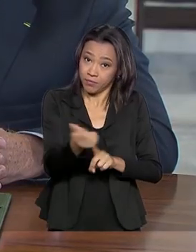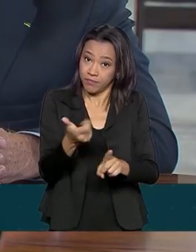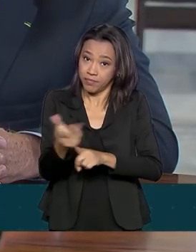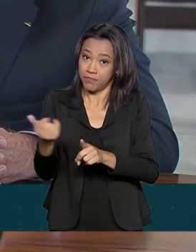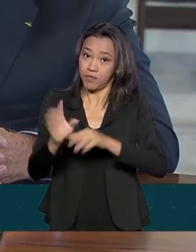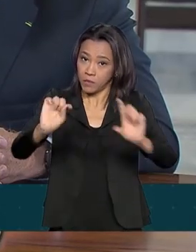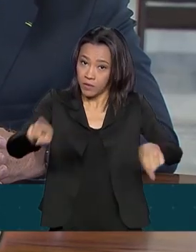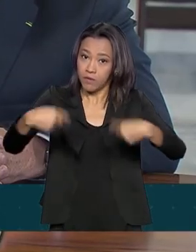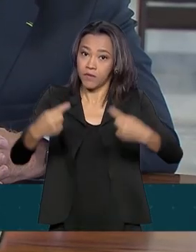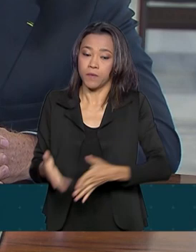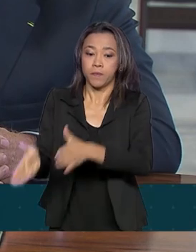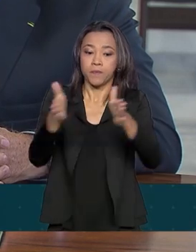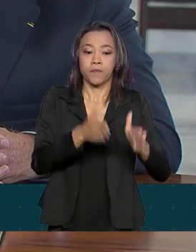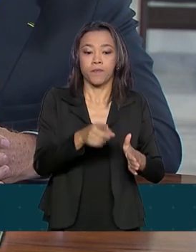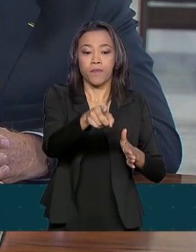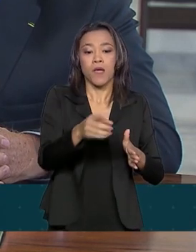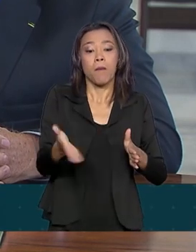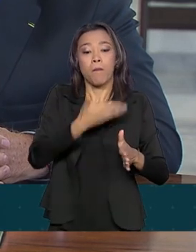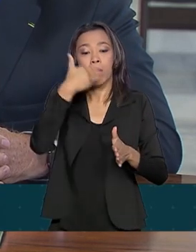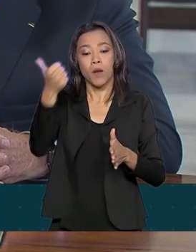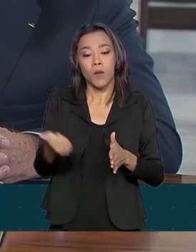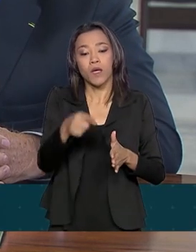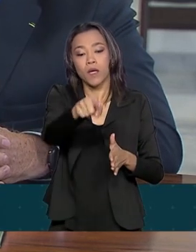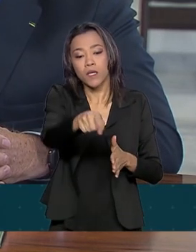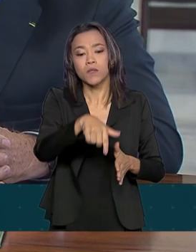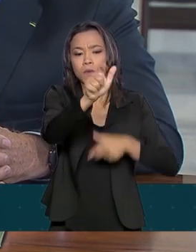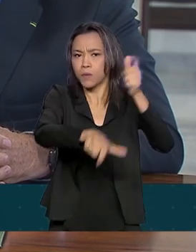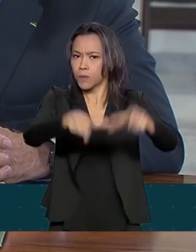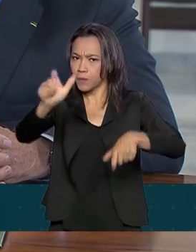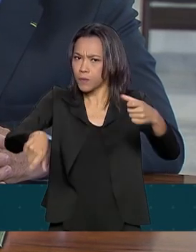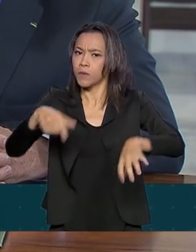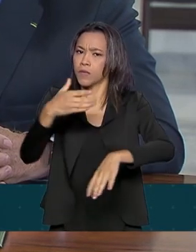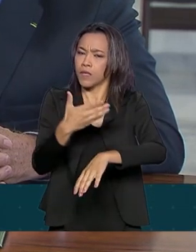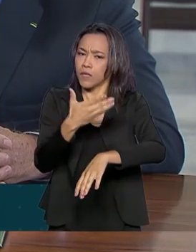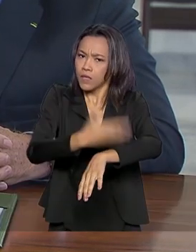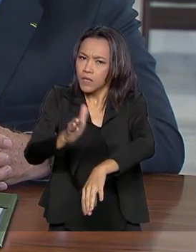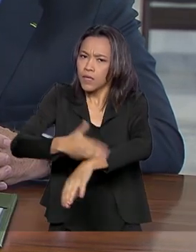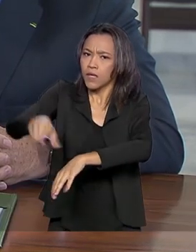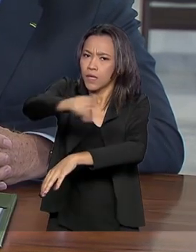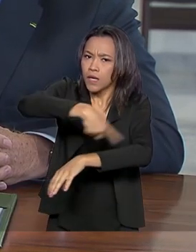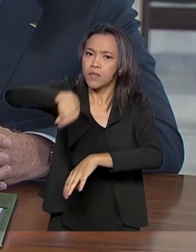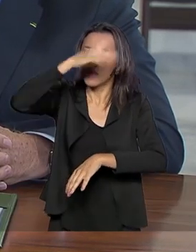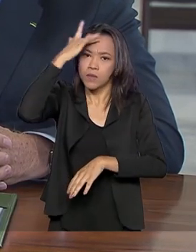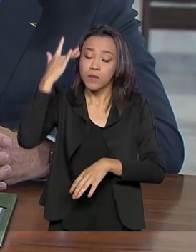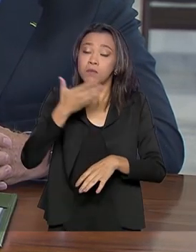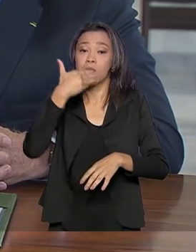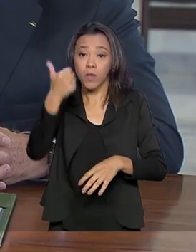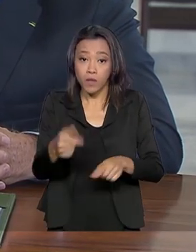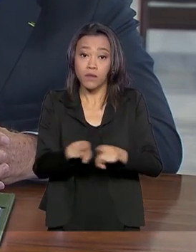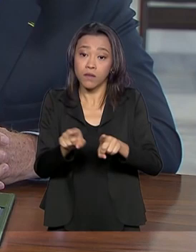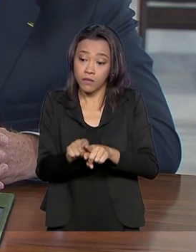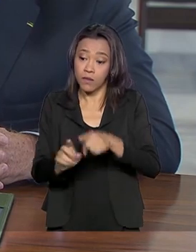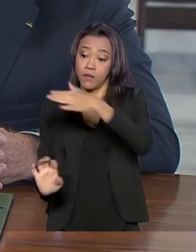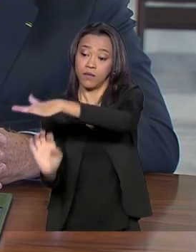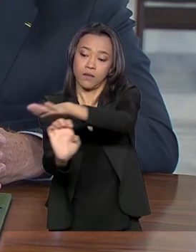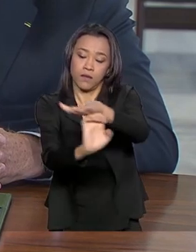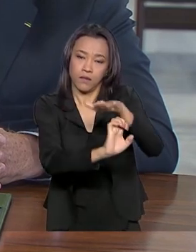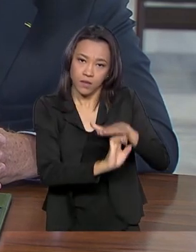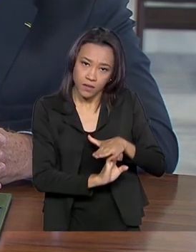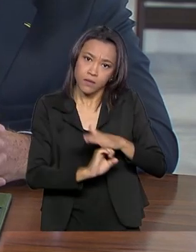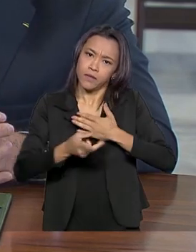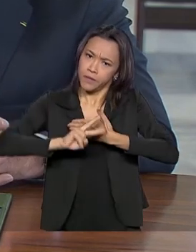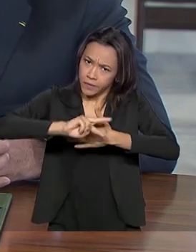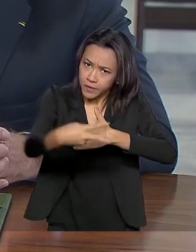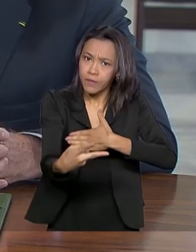a produtividade da mão de obra brasileira, a competitividade das empresas brasileiras e, consequentemente,